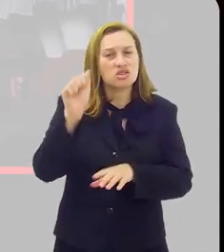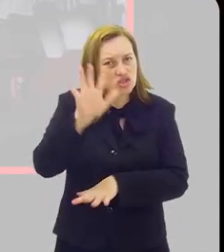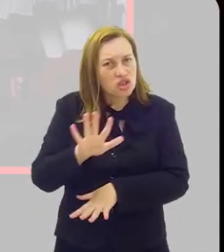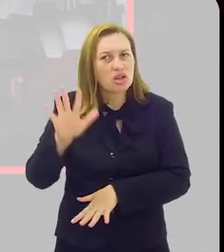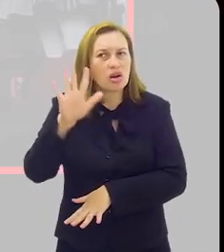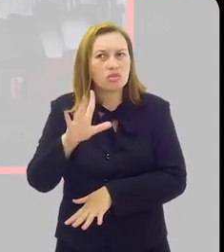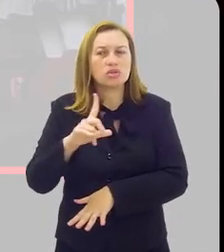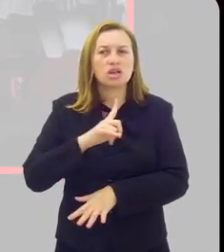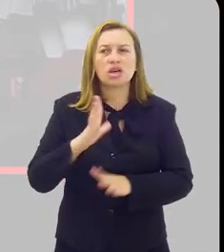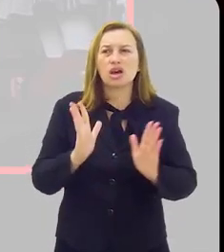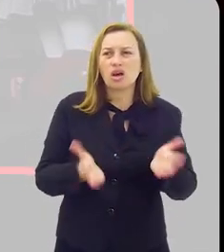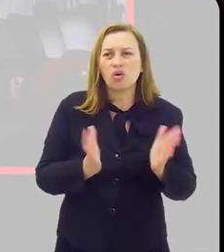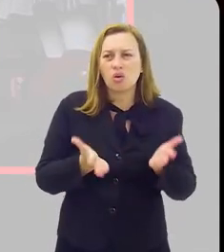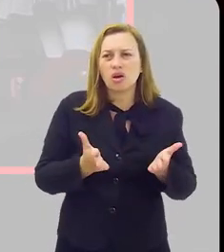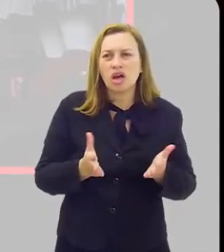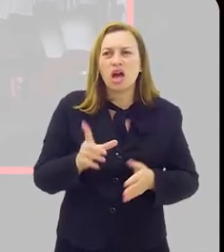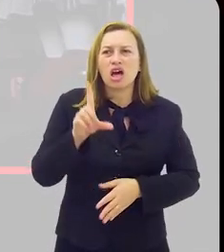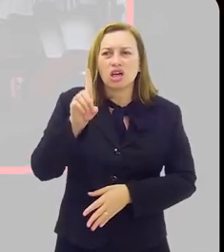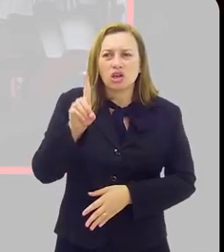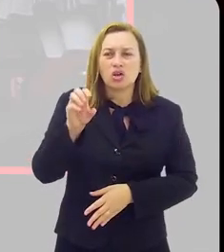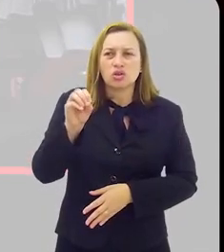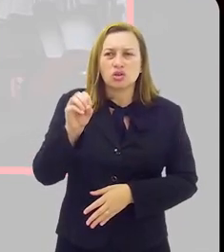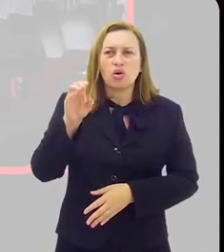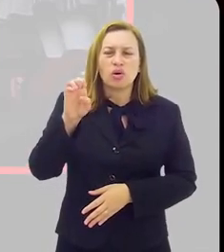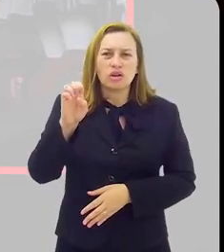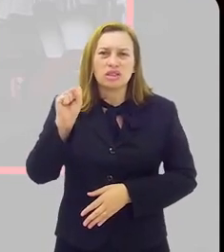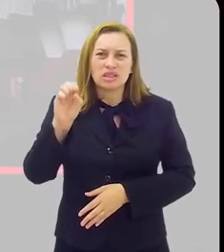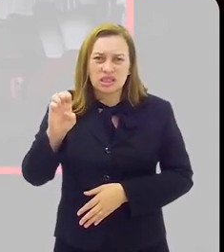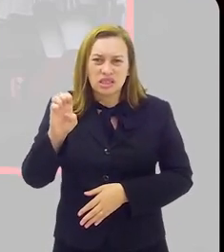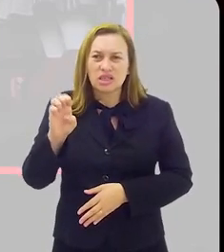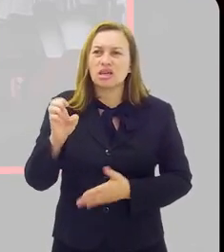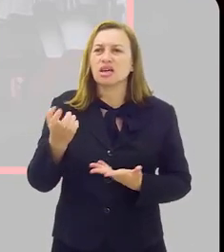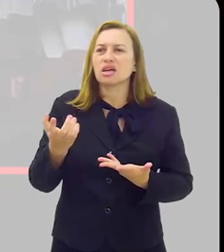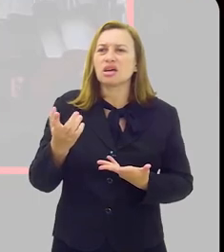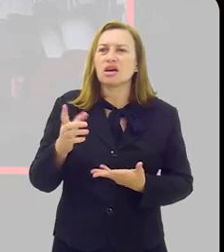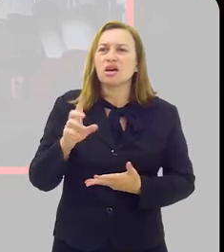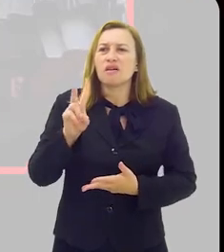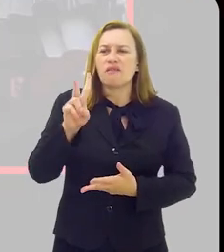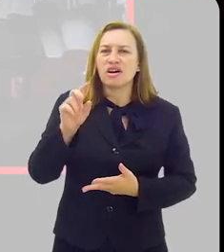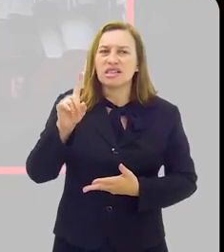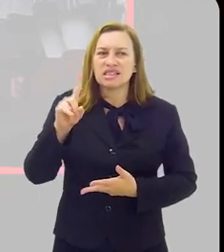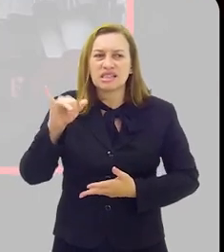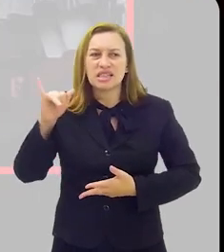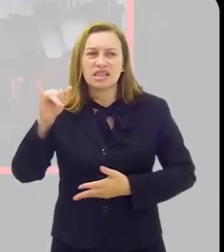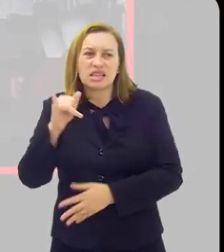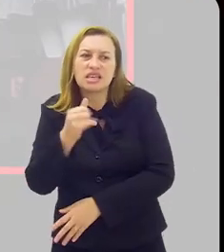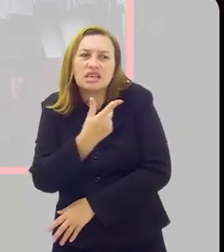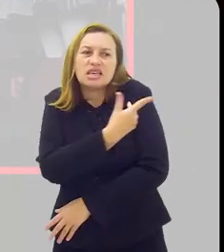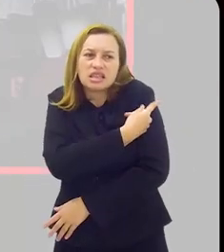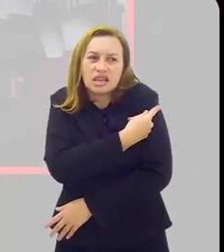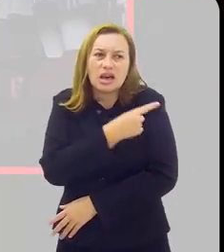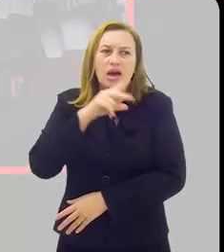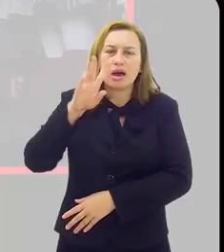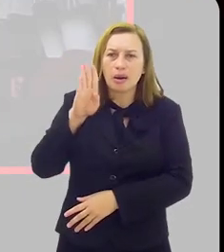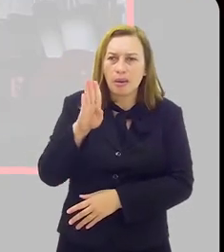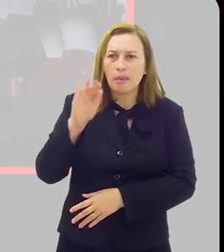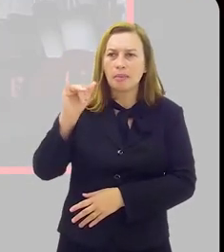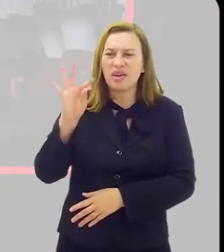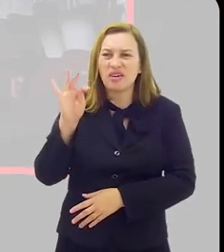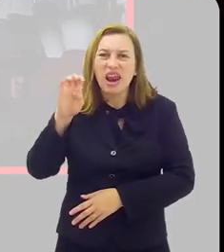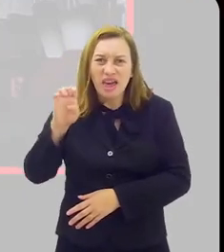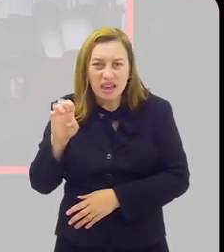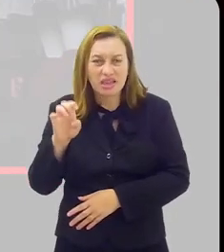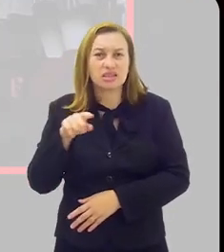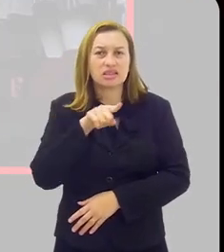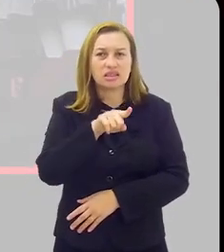em geral, a gente tem agora as doses de reforço com as vacinas bivalentes. A